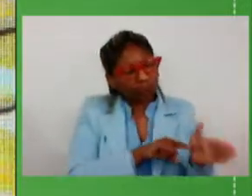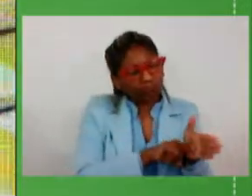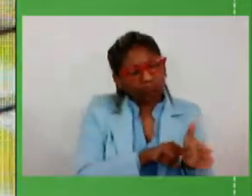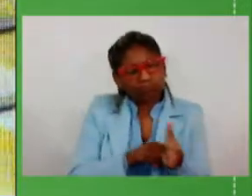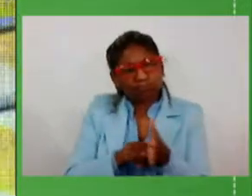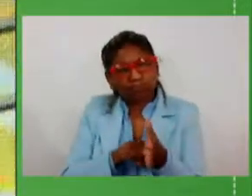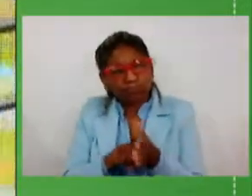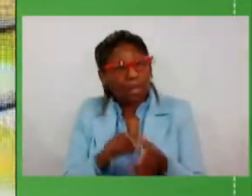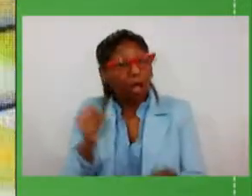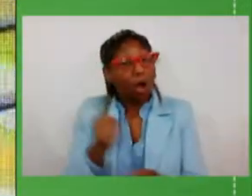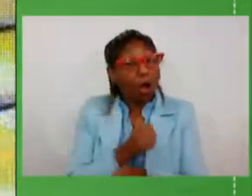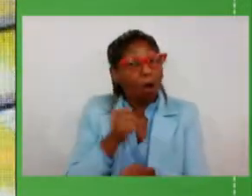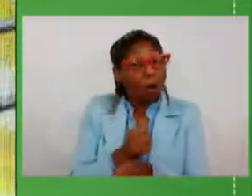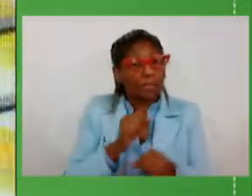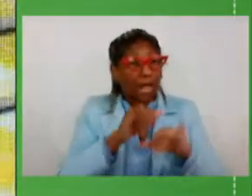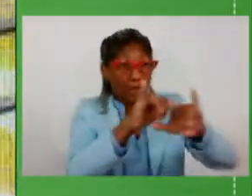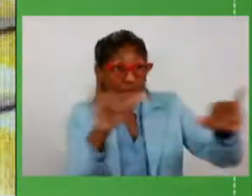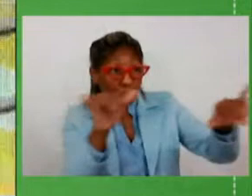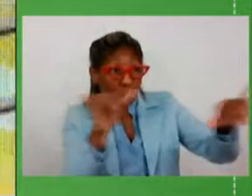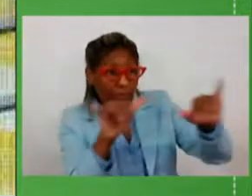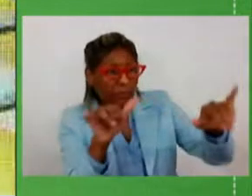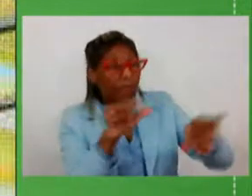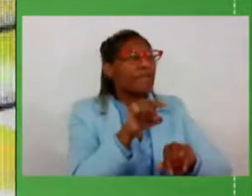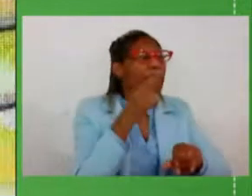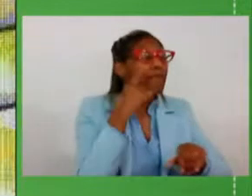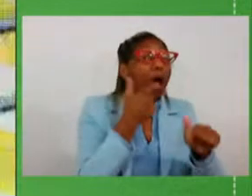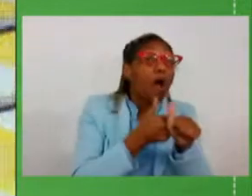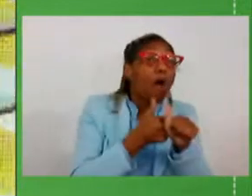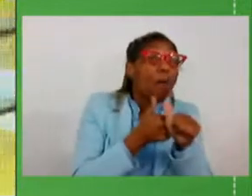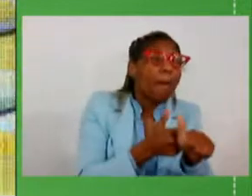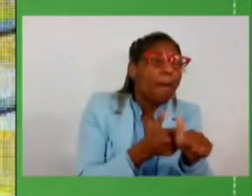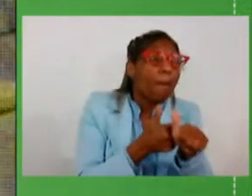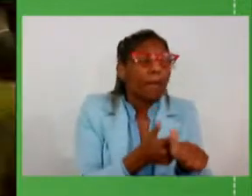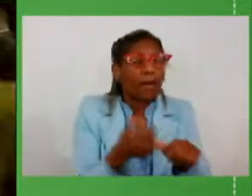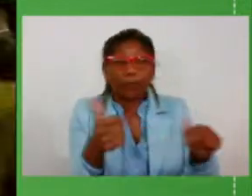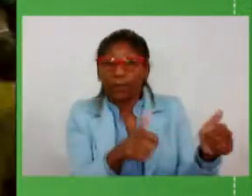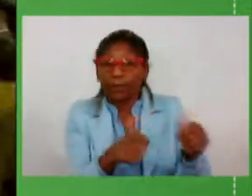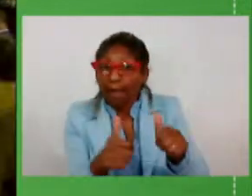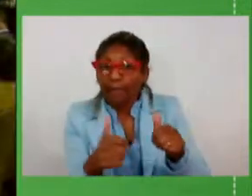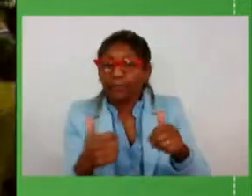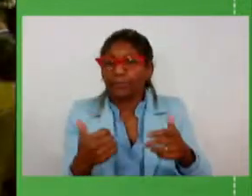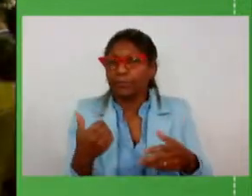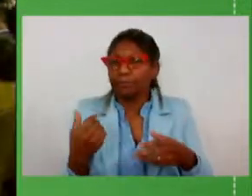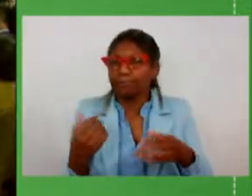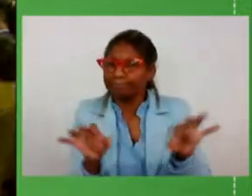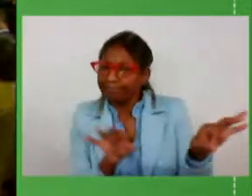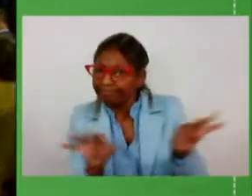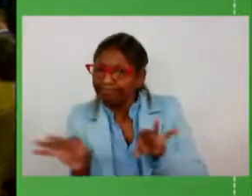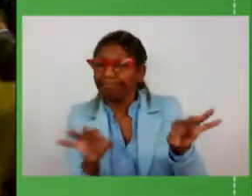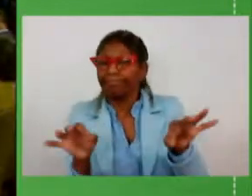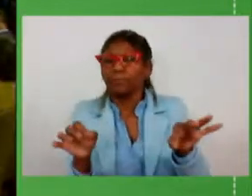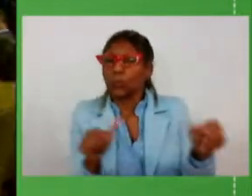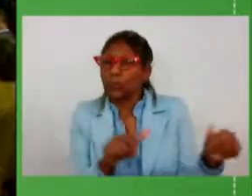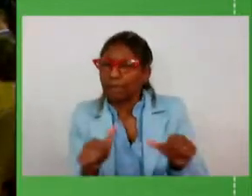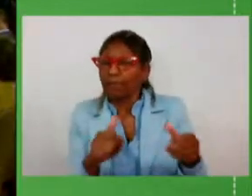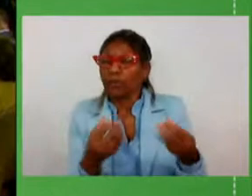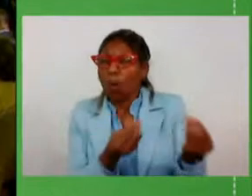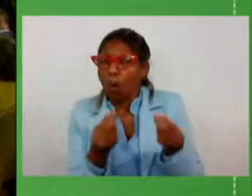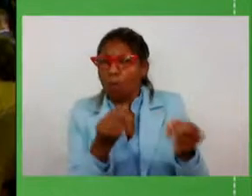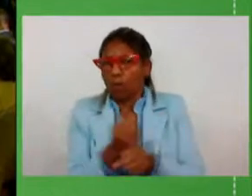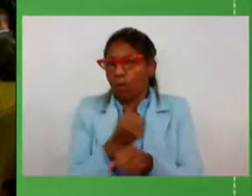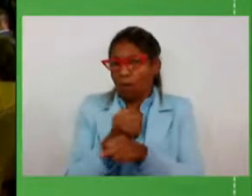anunciadas que façam acompanhamento sobre a qualidade o capricho as condições das obras